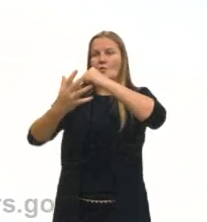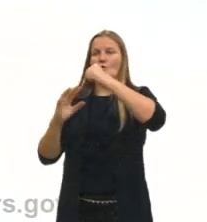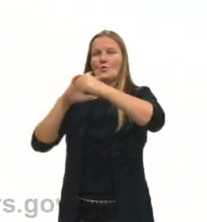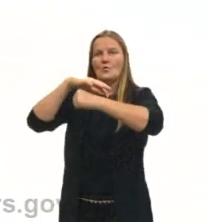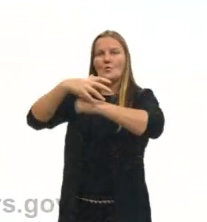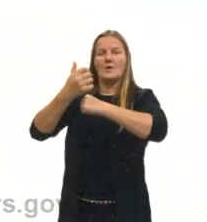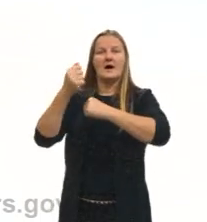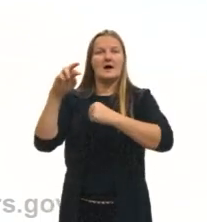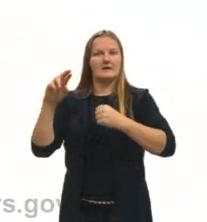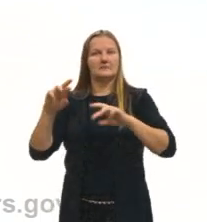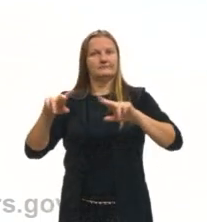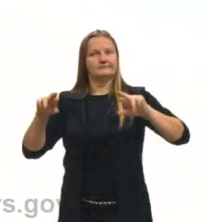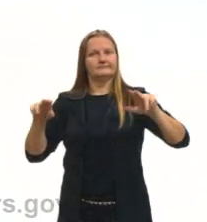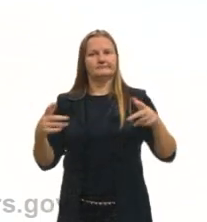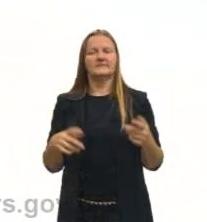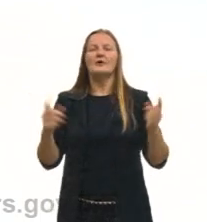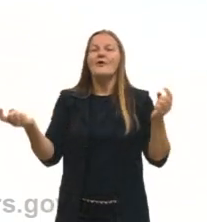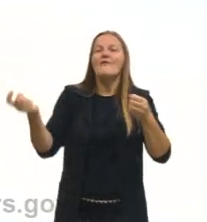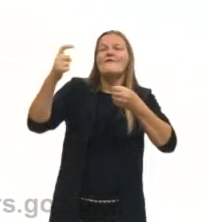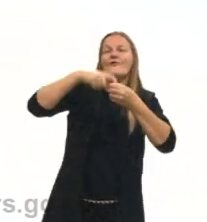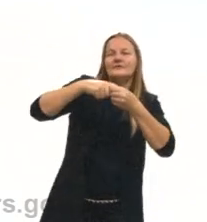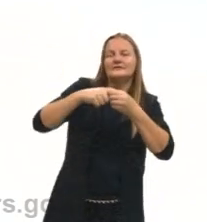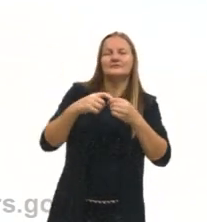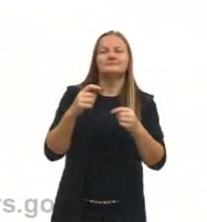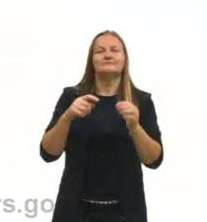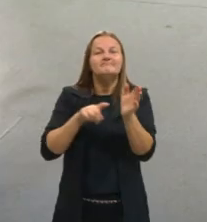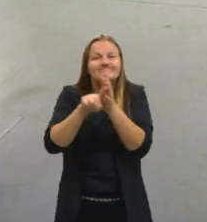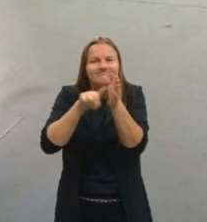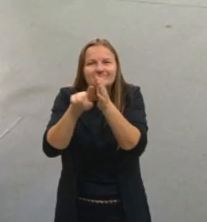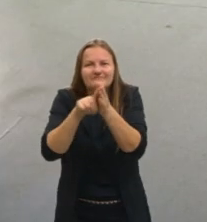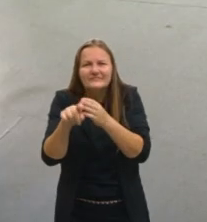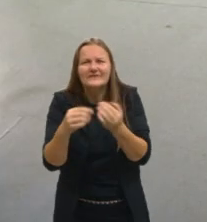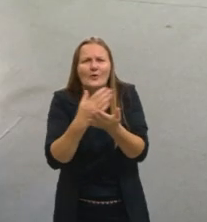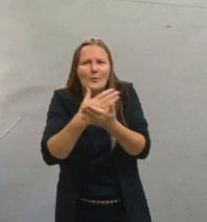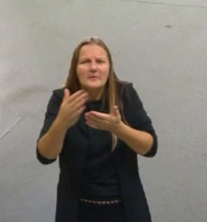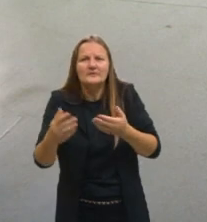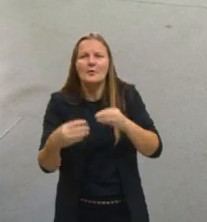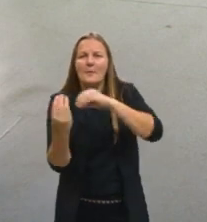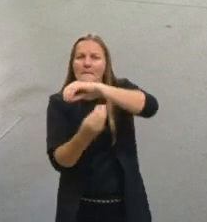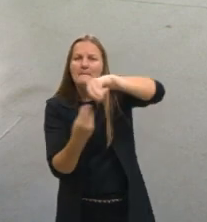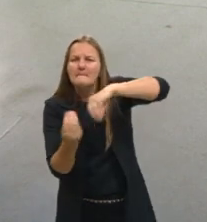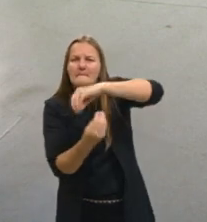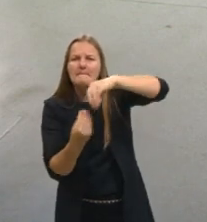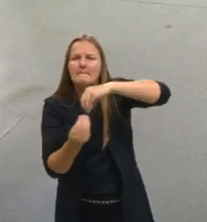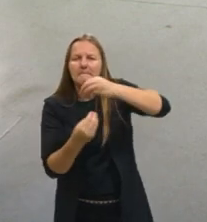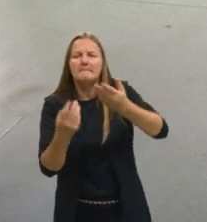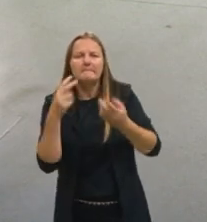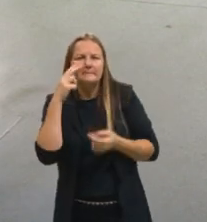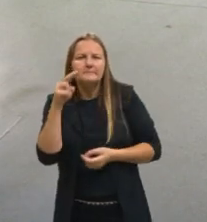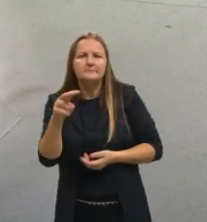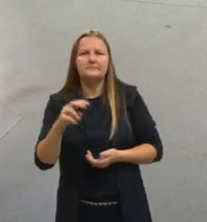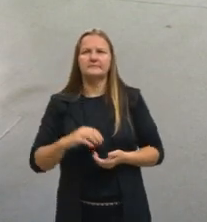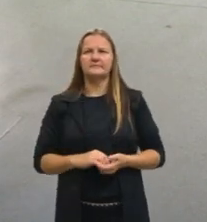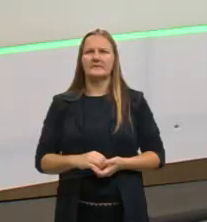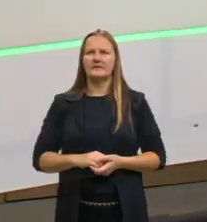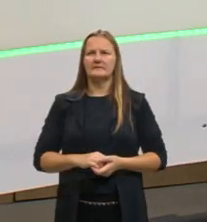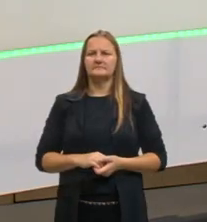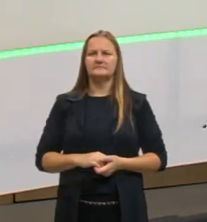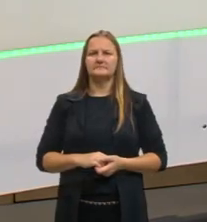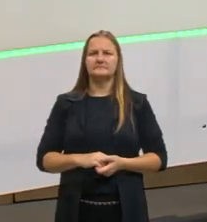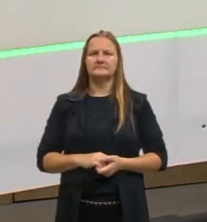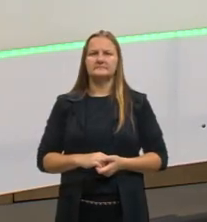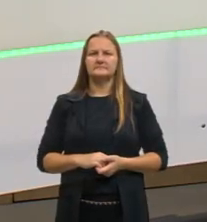Então, voltando para a nossa questão inicial, eu trouxe a nossa mistura. O que nós obtemos agora no final dessa mistura?